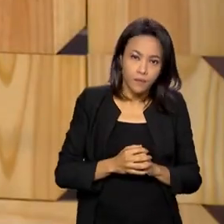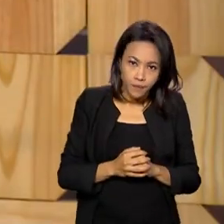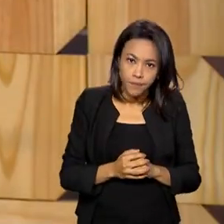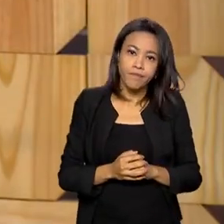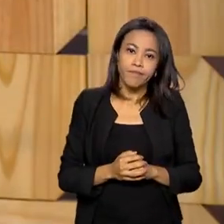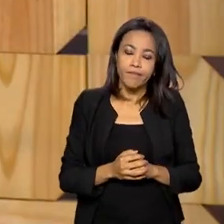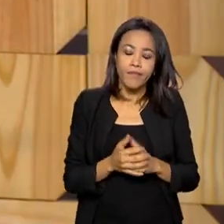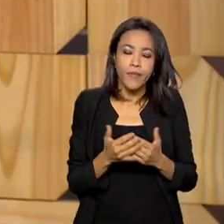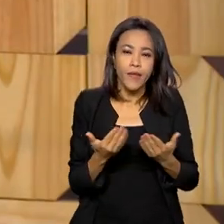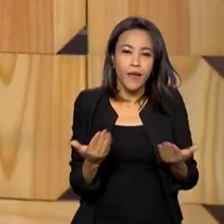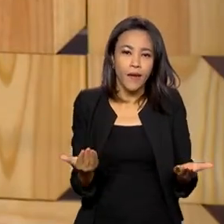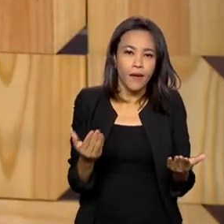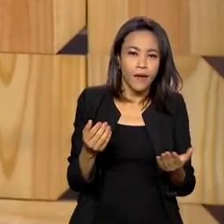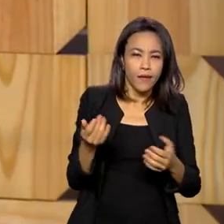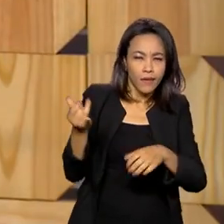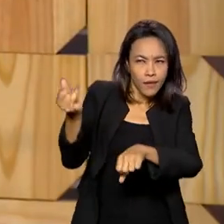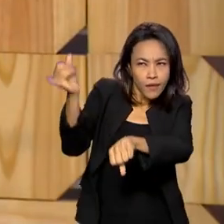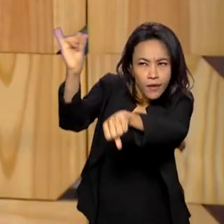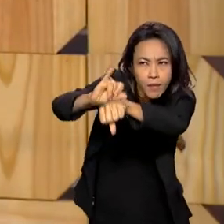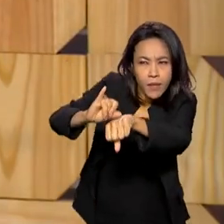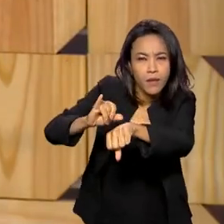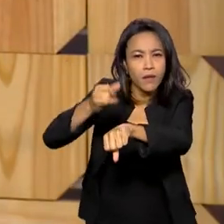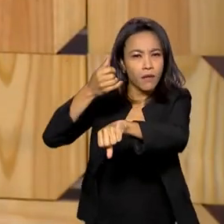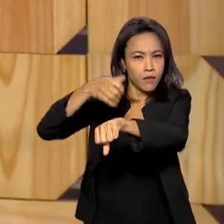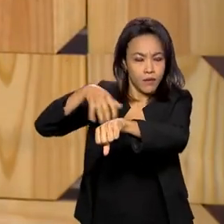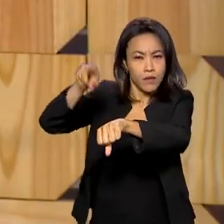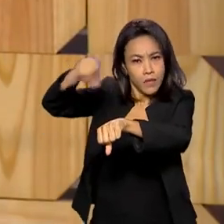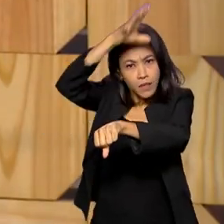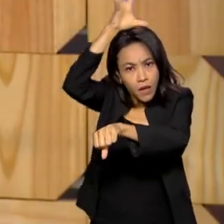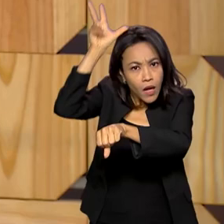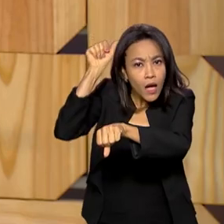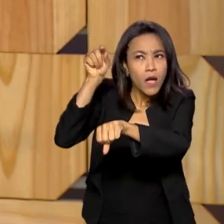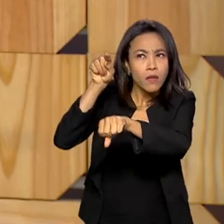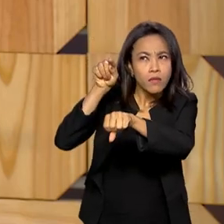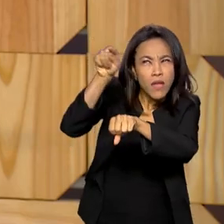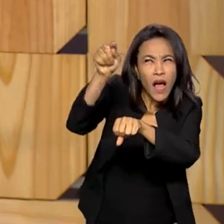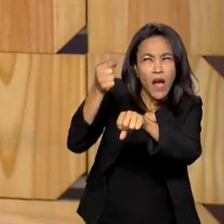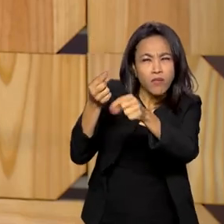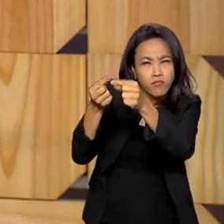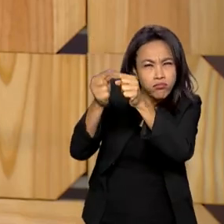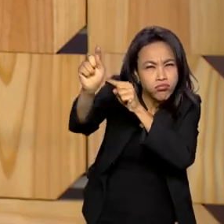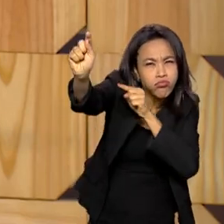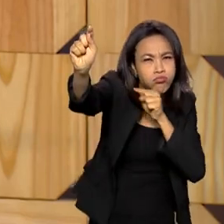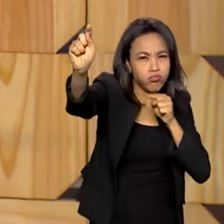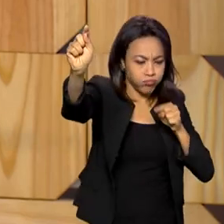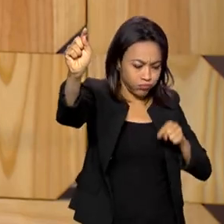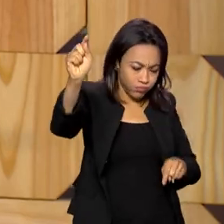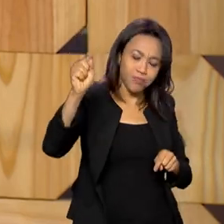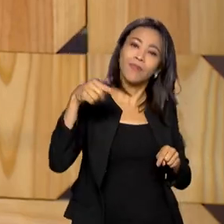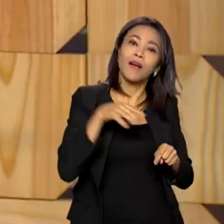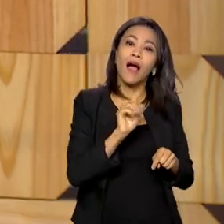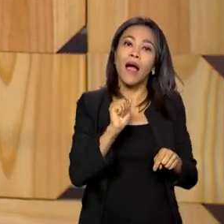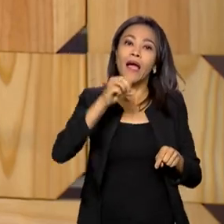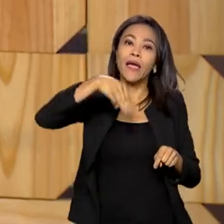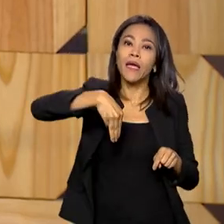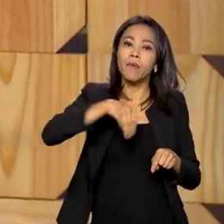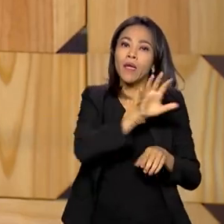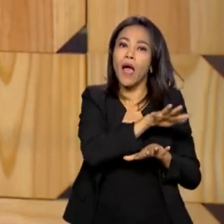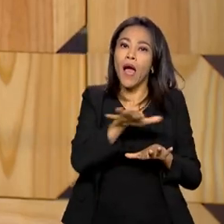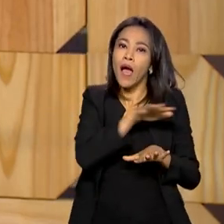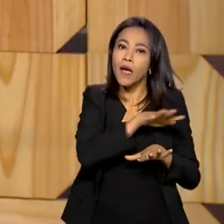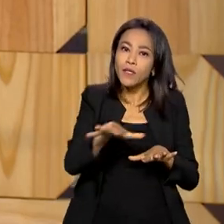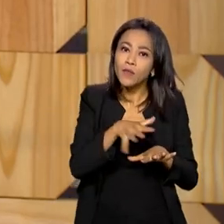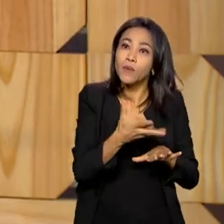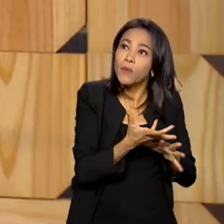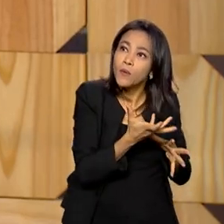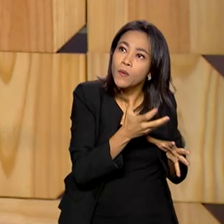de Manaus, uma pessoa que estivesse em qualquer ponto da Amazônia, sintonizasse uma rádio AM e recebesse um